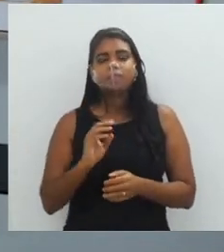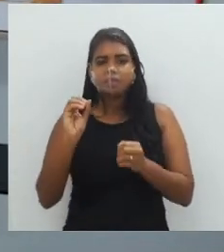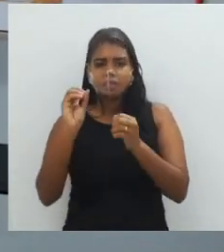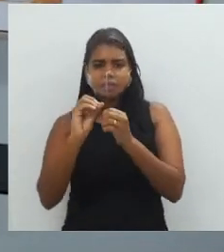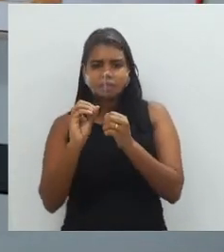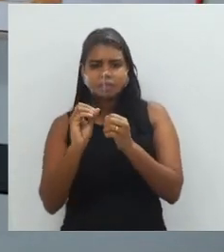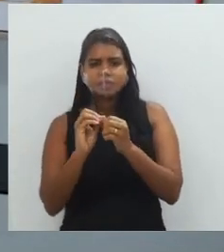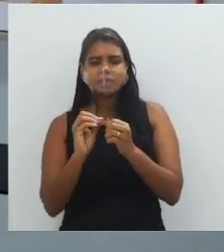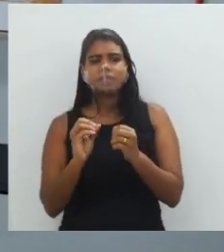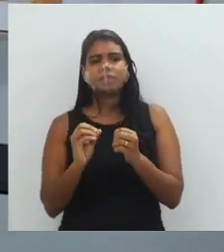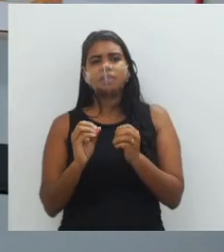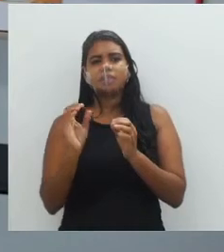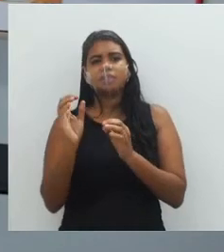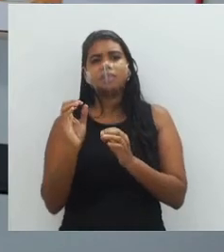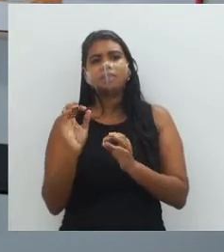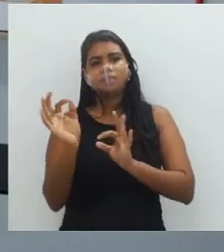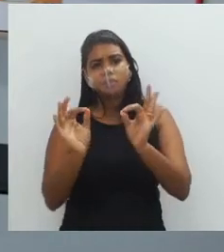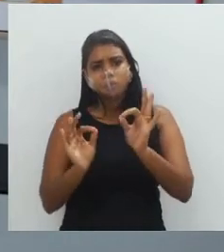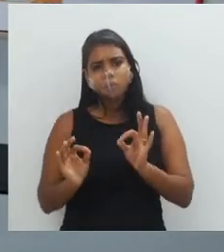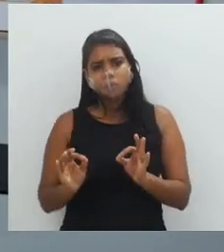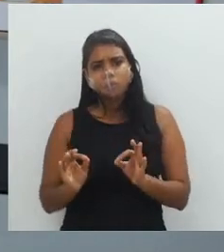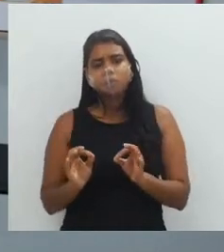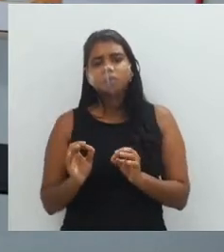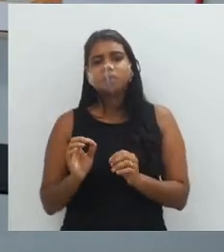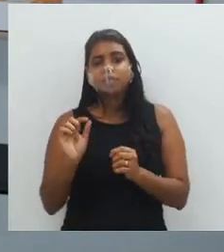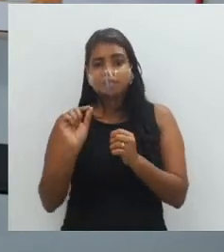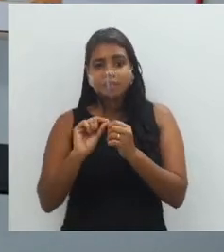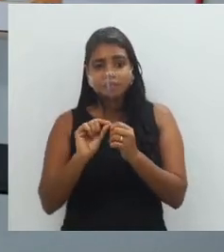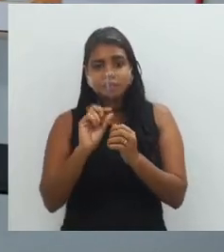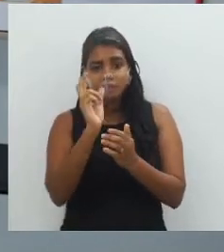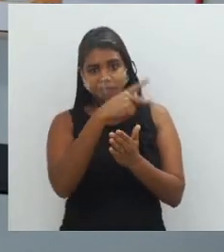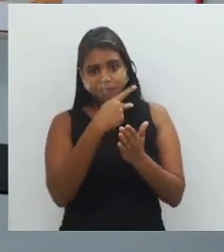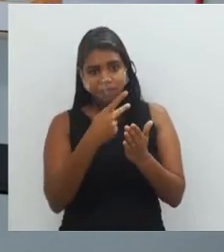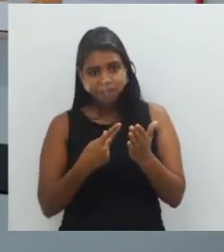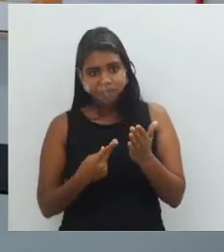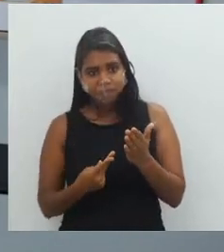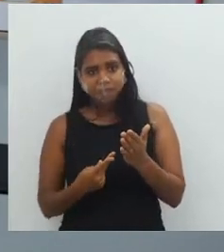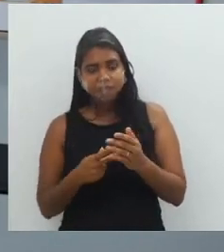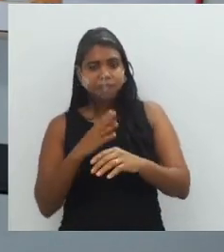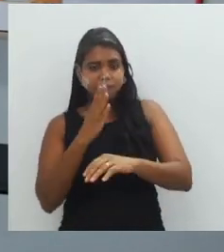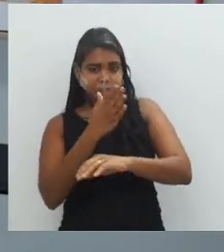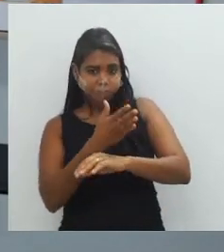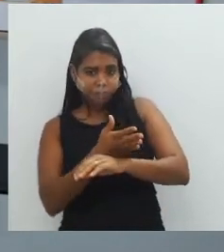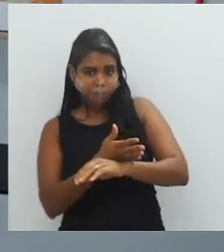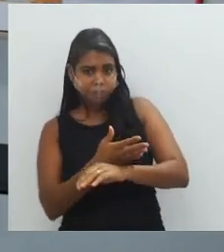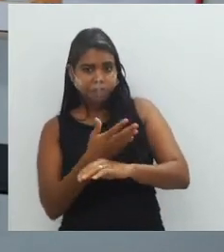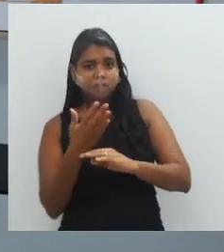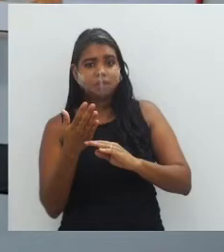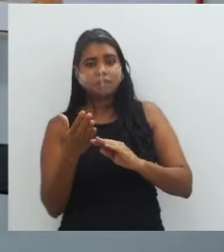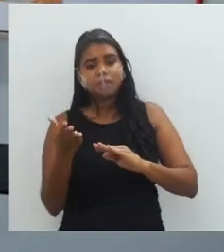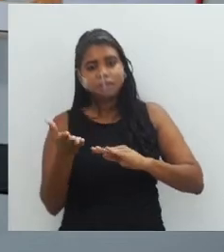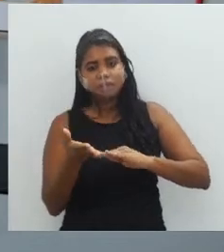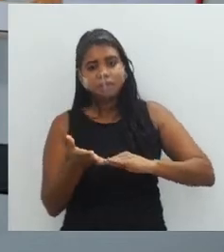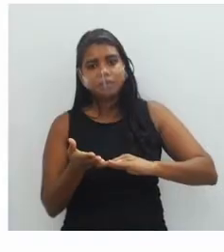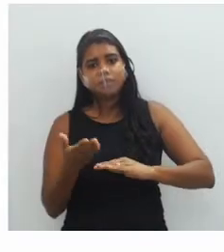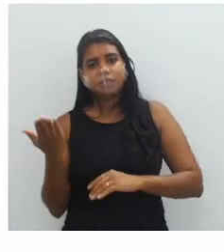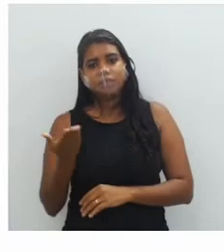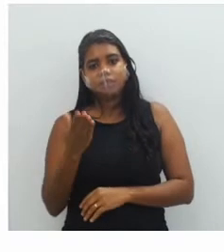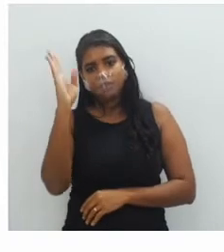eu acho super importante a gente conhecer o que é que está sendo feito na arte contemporânea aqui no Brasil. Imagem na tela.